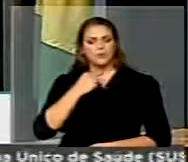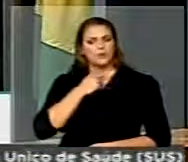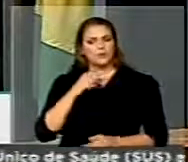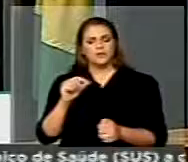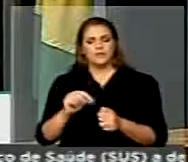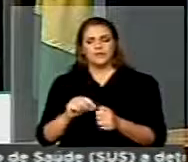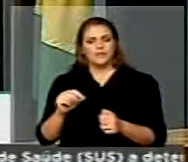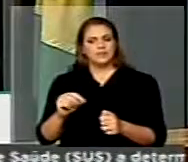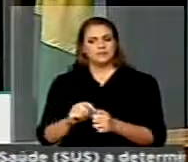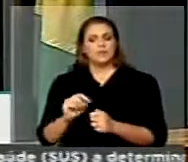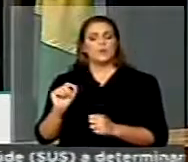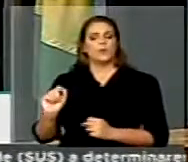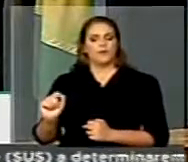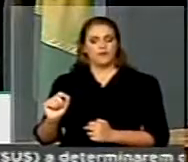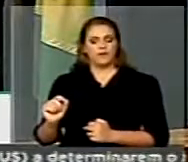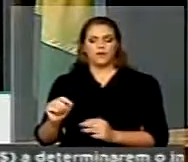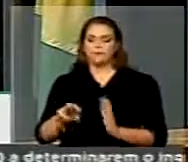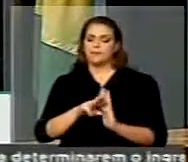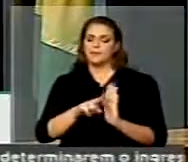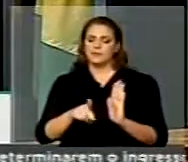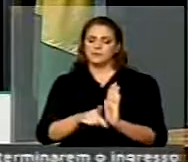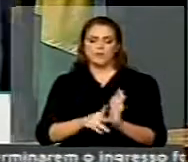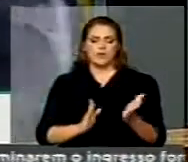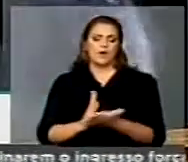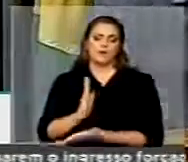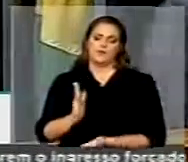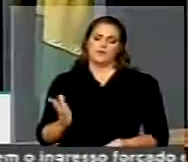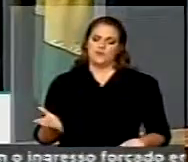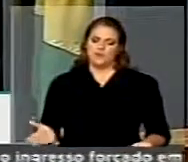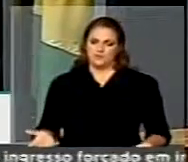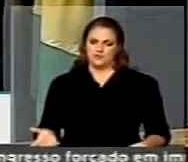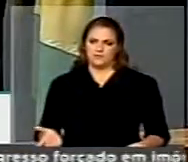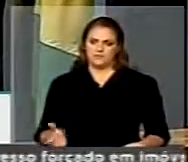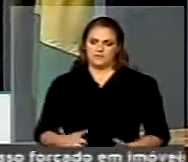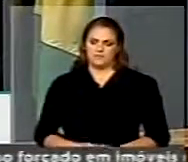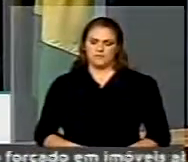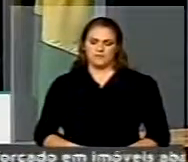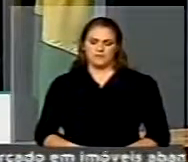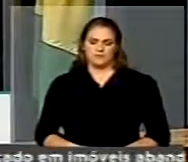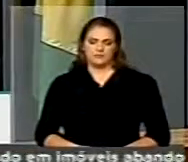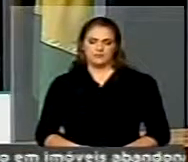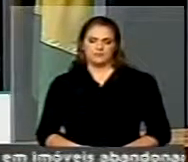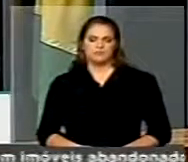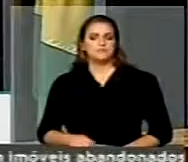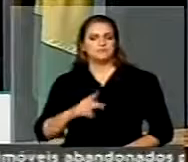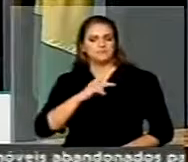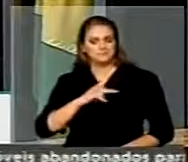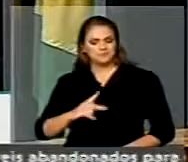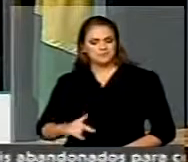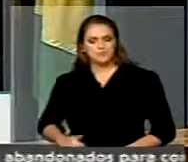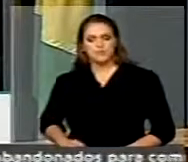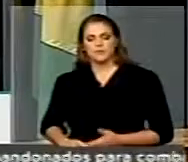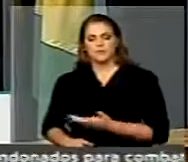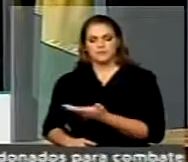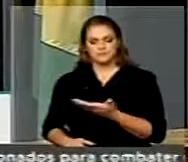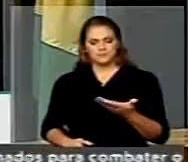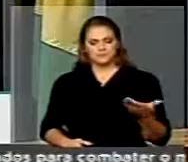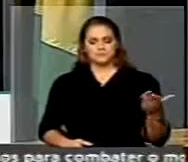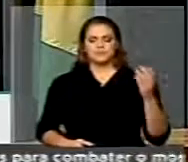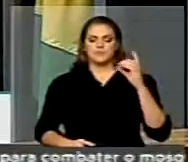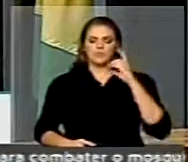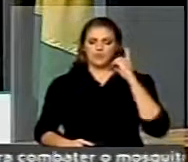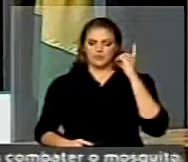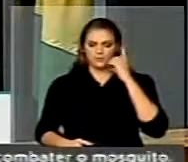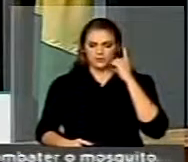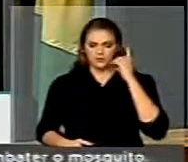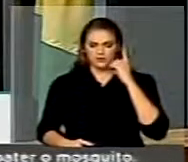de aprovar esta medida provisória. Senhor presidente, senhoras e senhores deputados, o Brasil vive